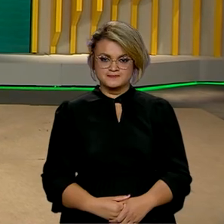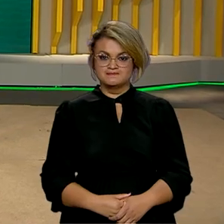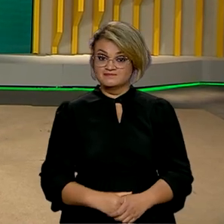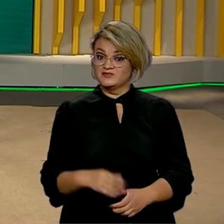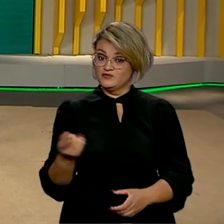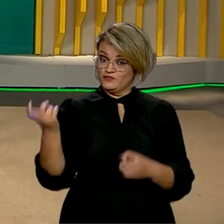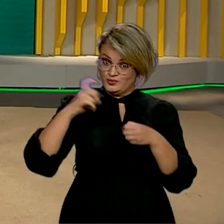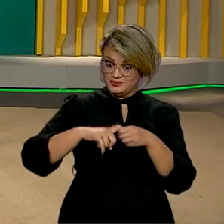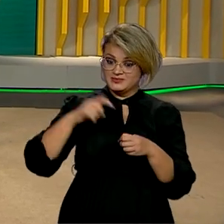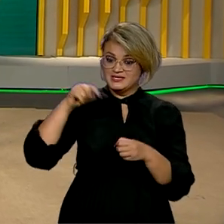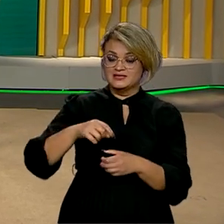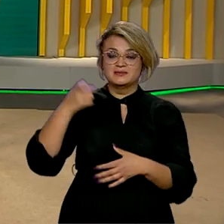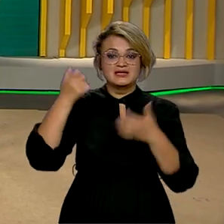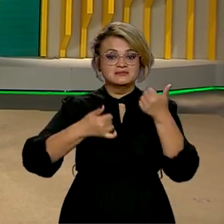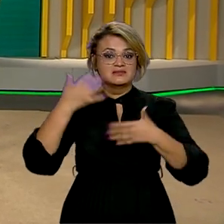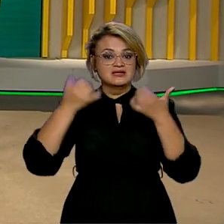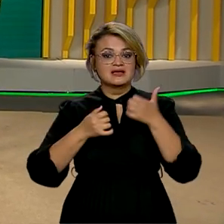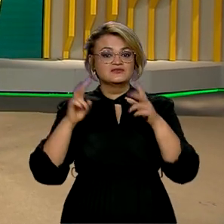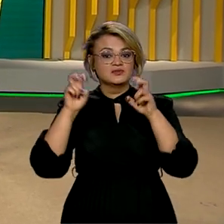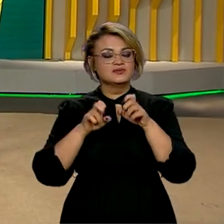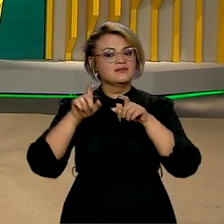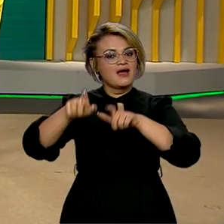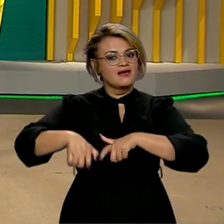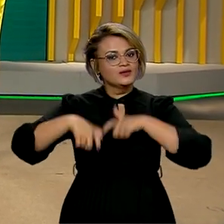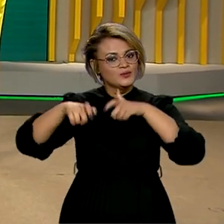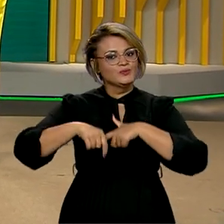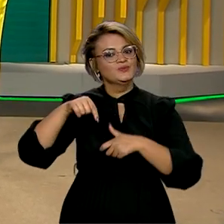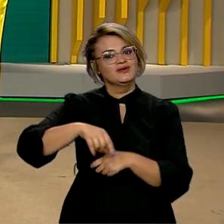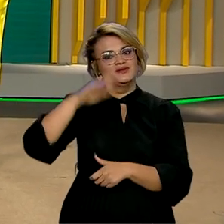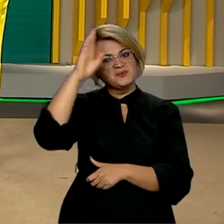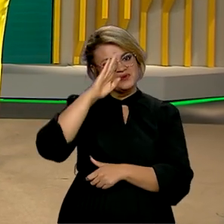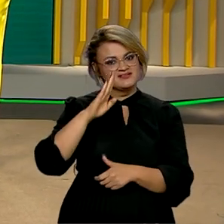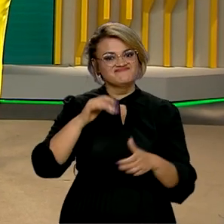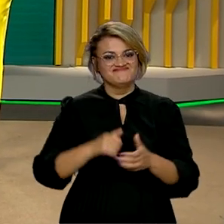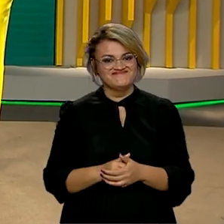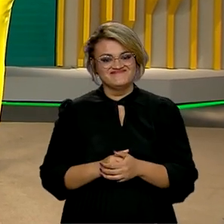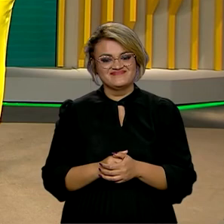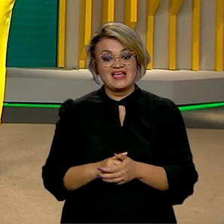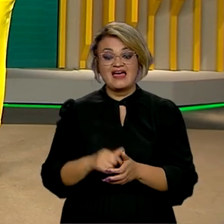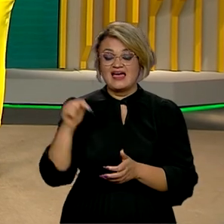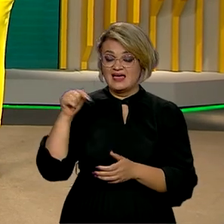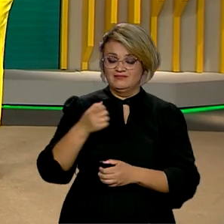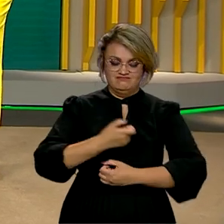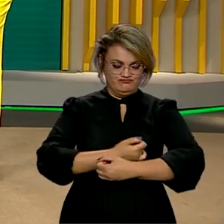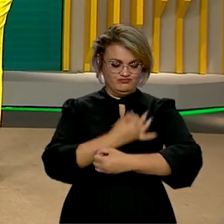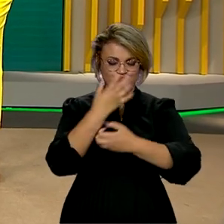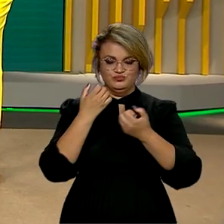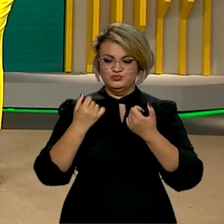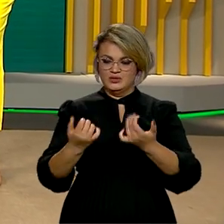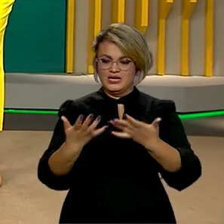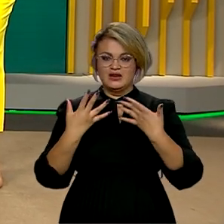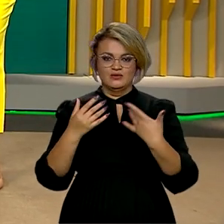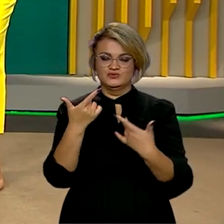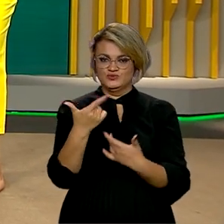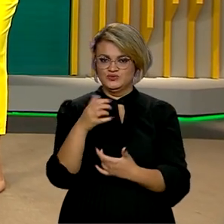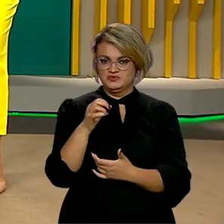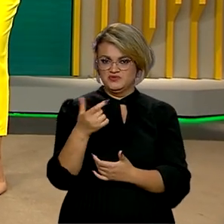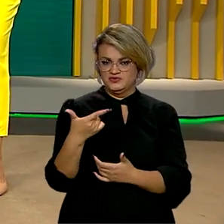Estamos de volta para falar agora de agricultura aqui no Brasil em dia. É que a produção de grãos na safra 2022